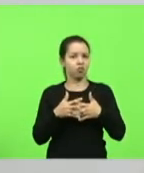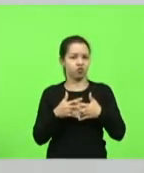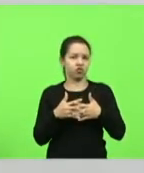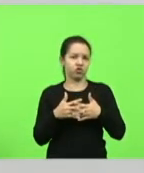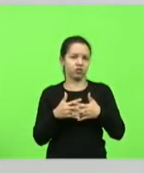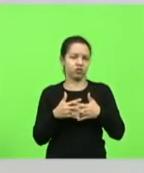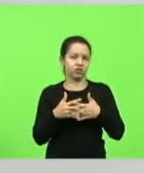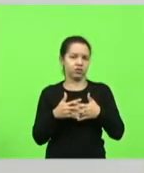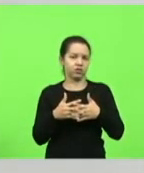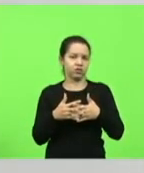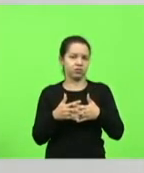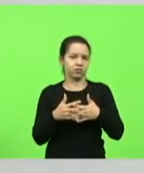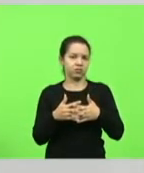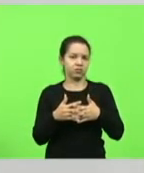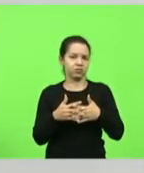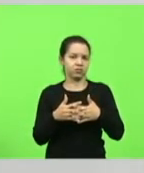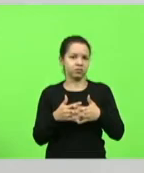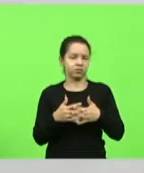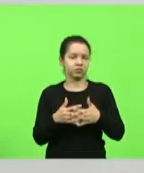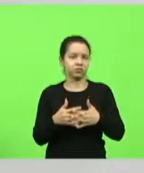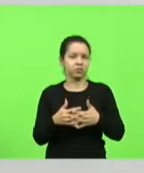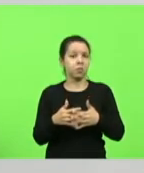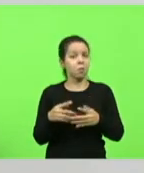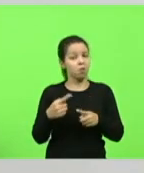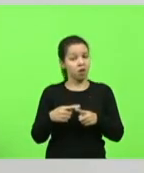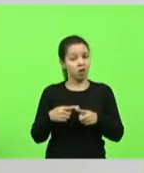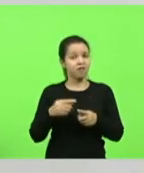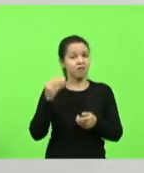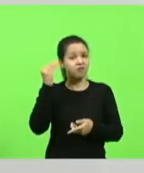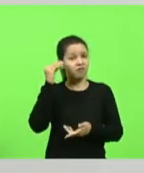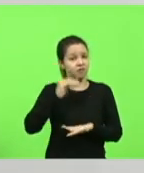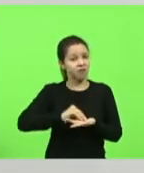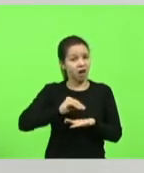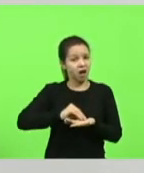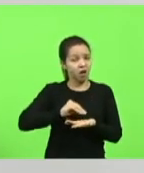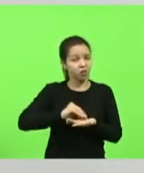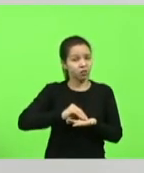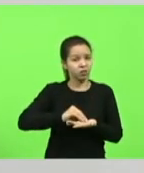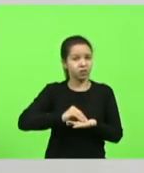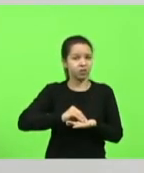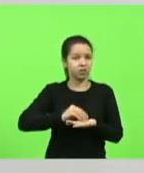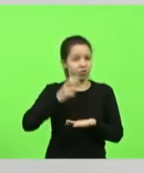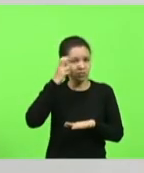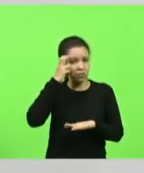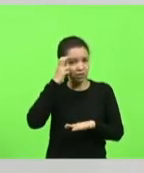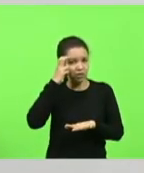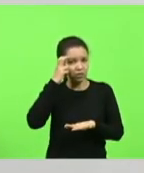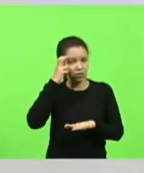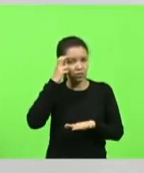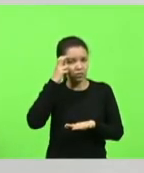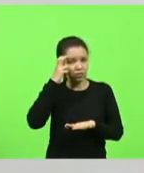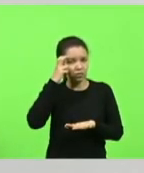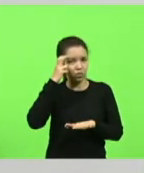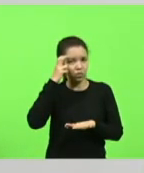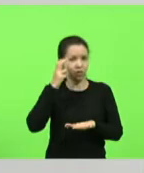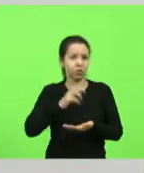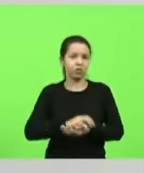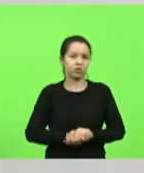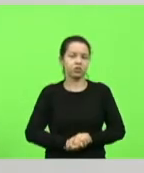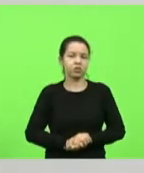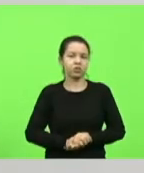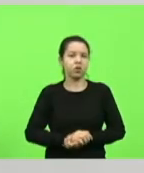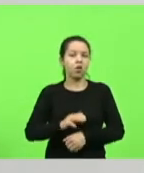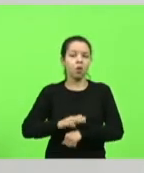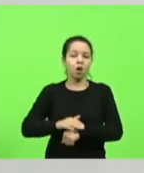evidentemente por falta de conhecimento as atribuições do vereador